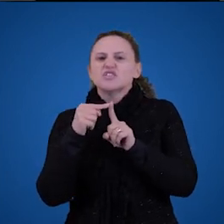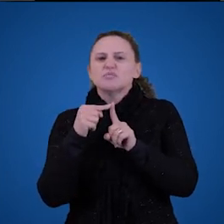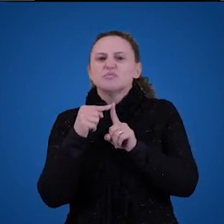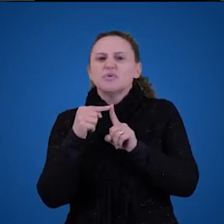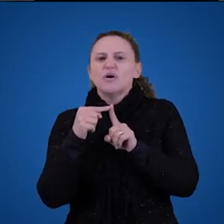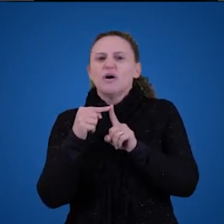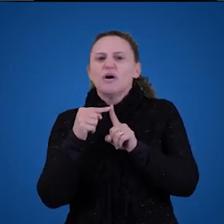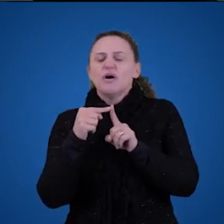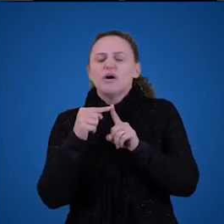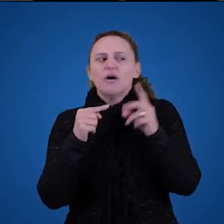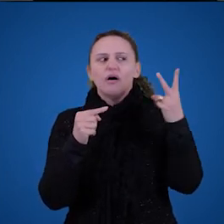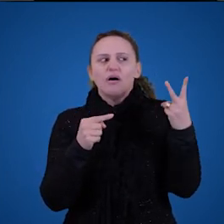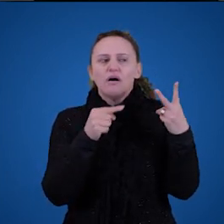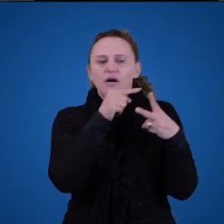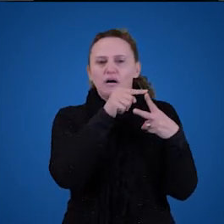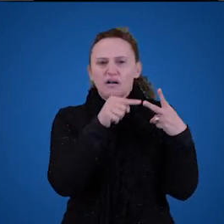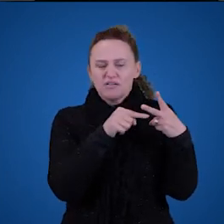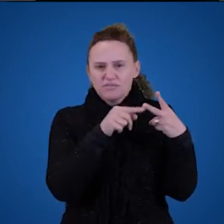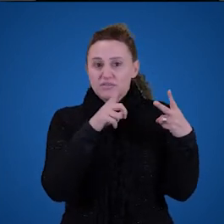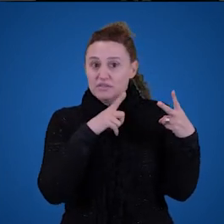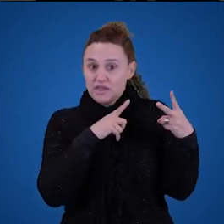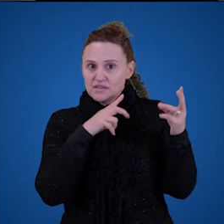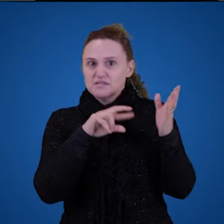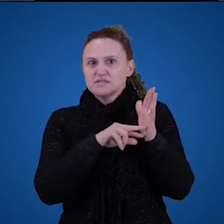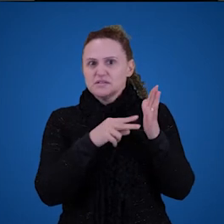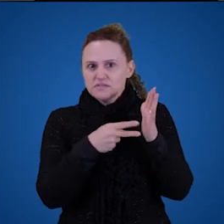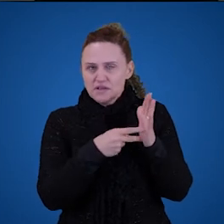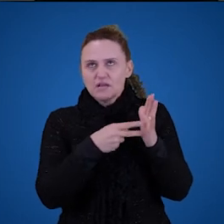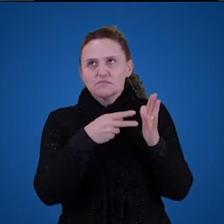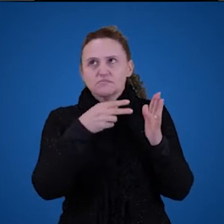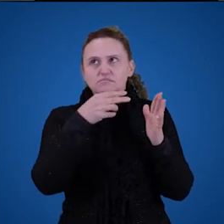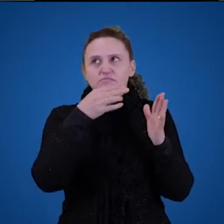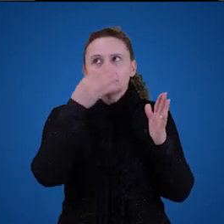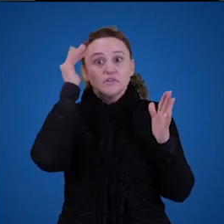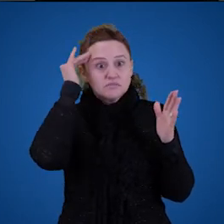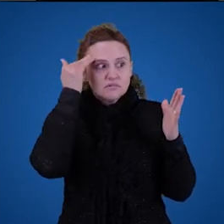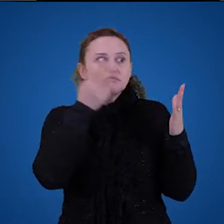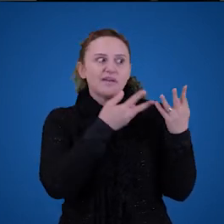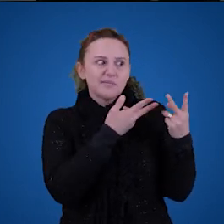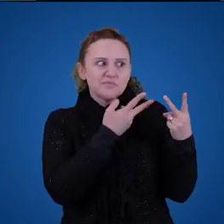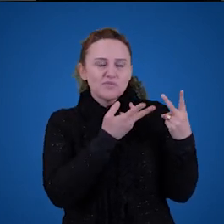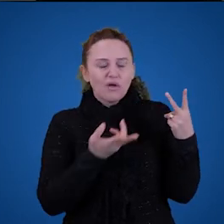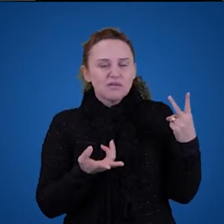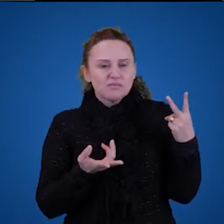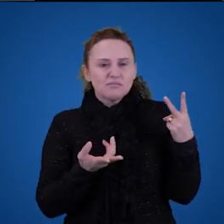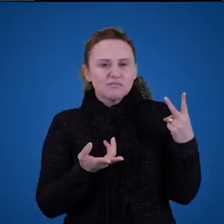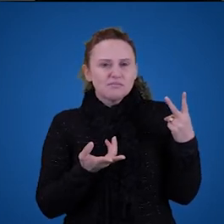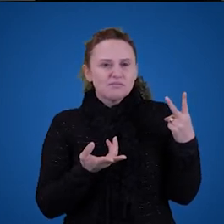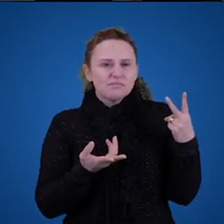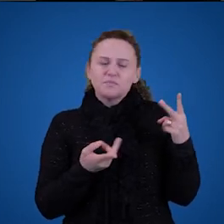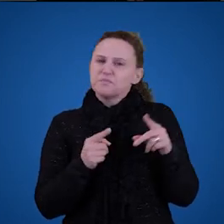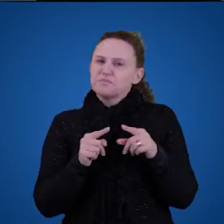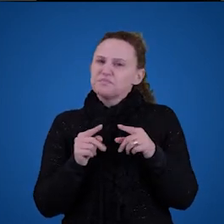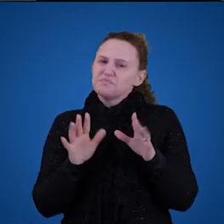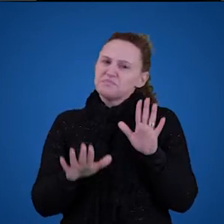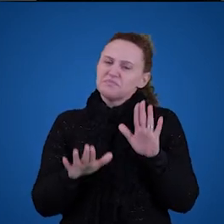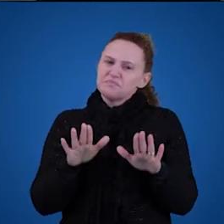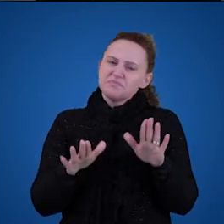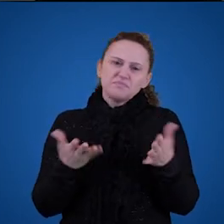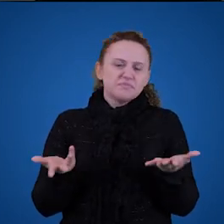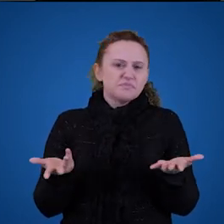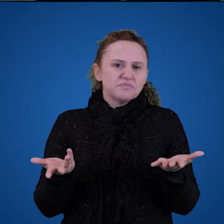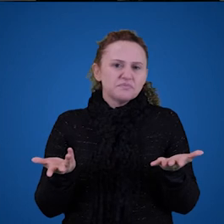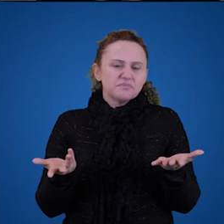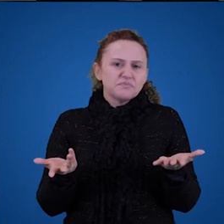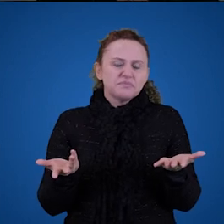né? 2 mais 2 é igual a 4 tem significado, nós conseguimos compreendê-la, certo? E mais do que isso,